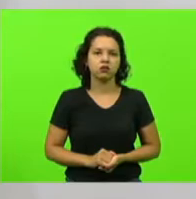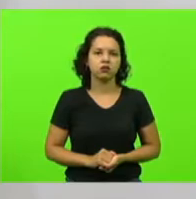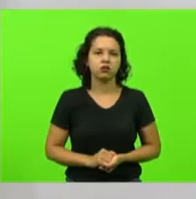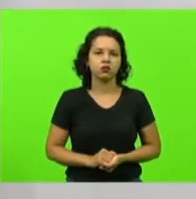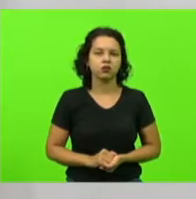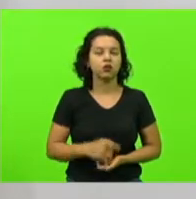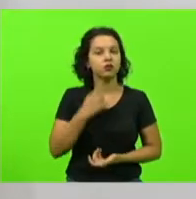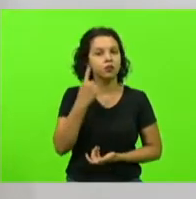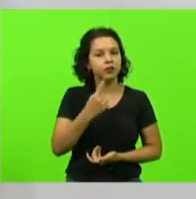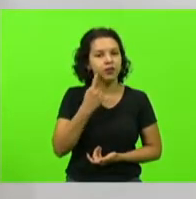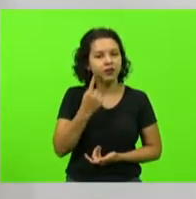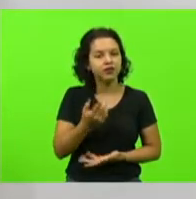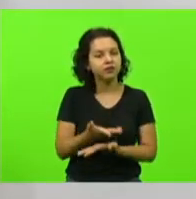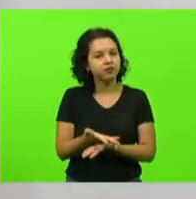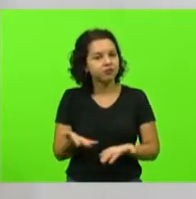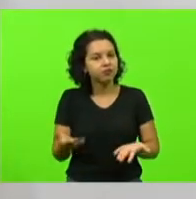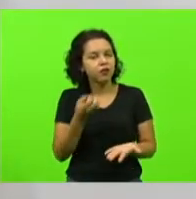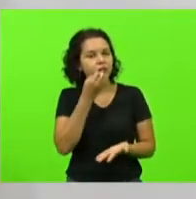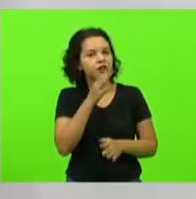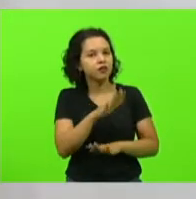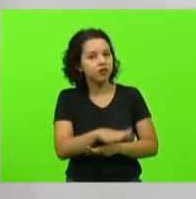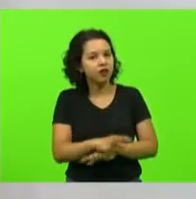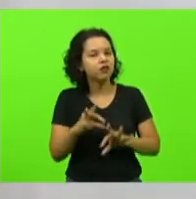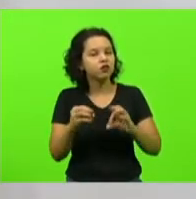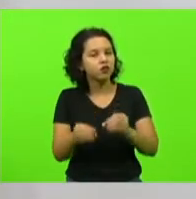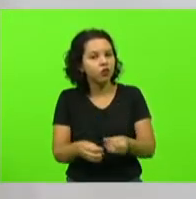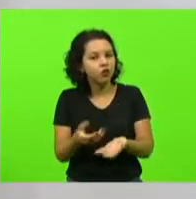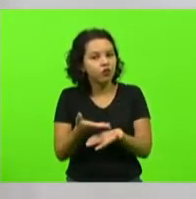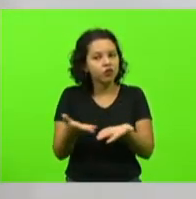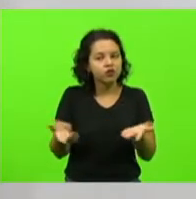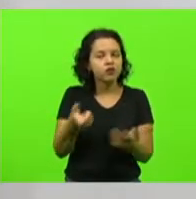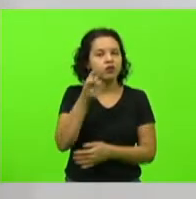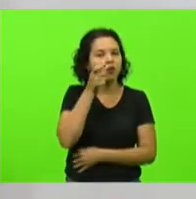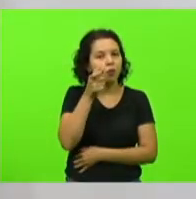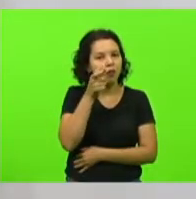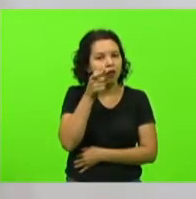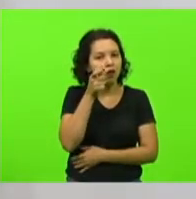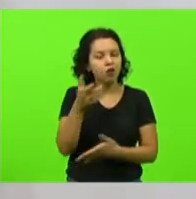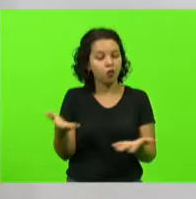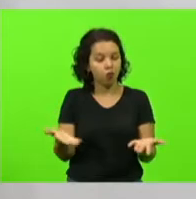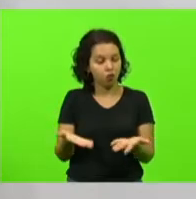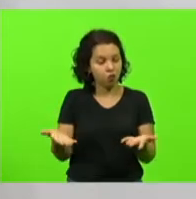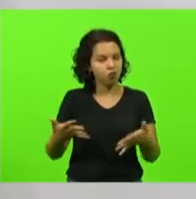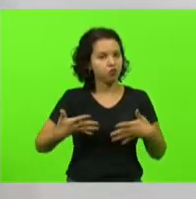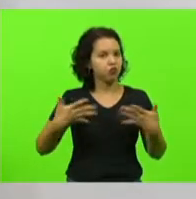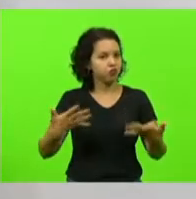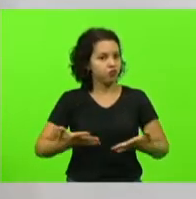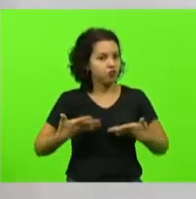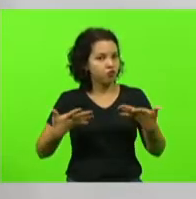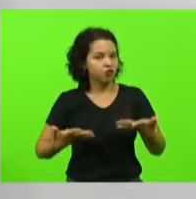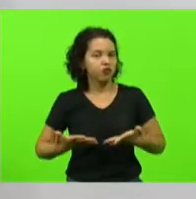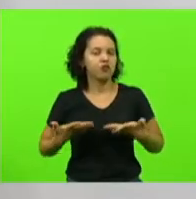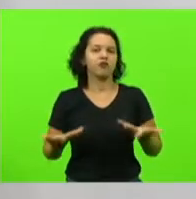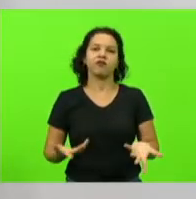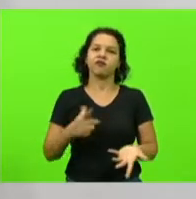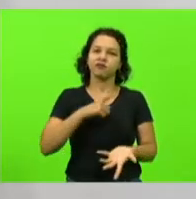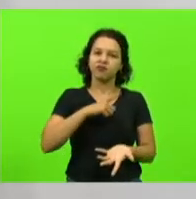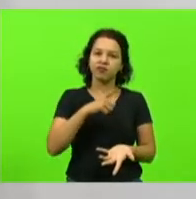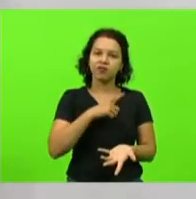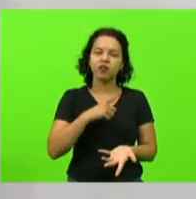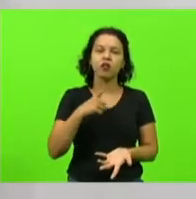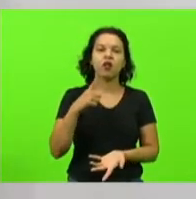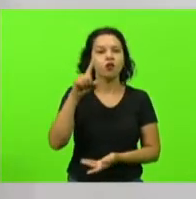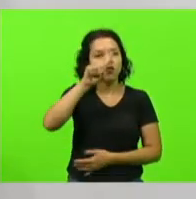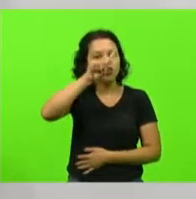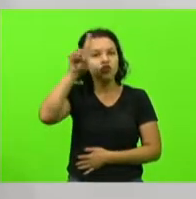Deputados, muito boa tarde, muito boa tarde a todos aqueles que nos acompanham, hoje muito contente, muito feliz, o dia da